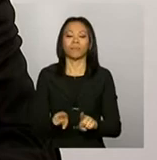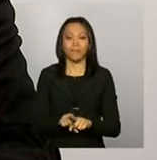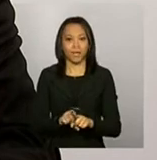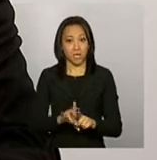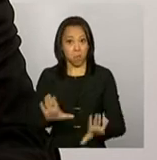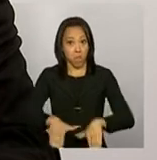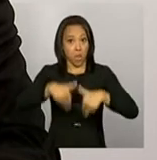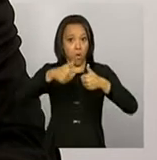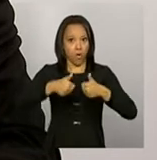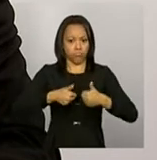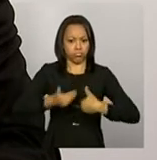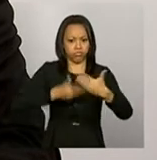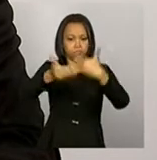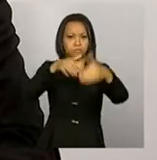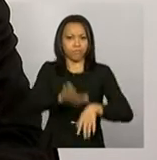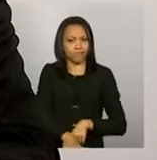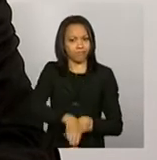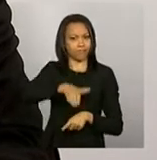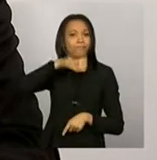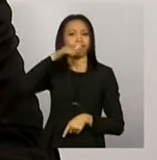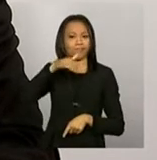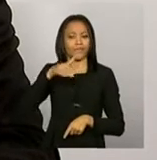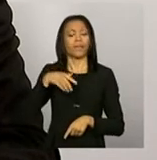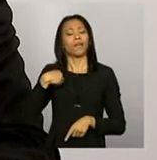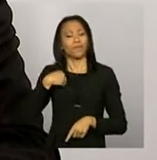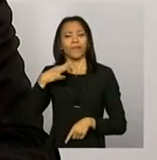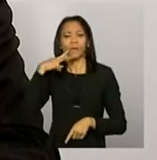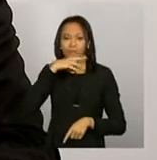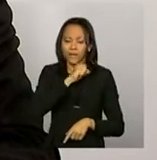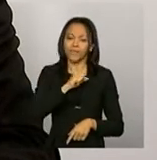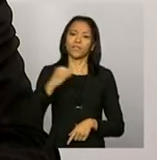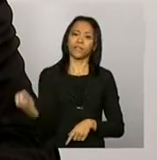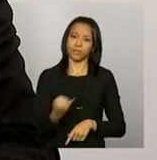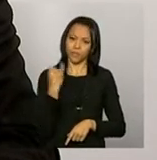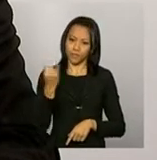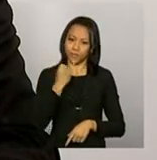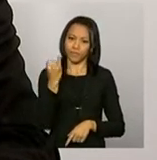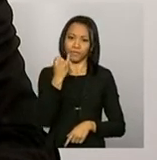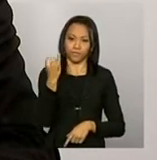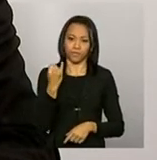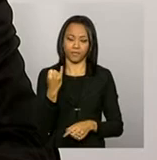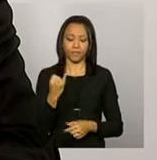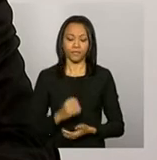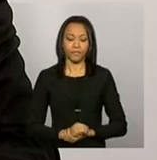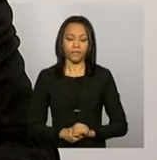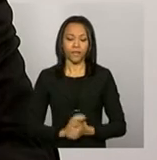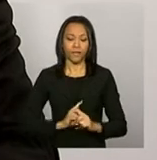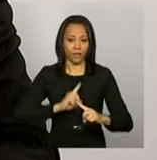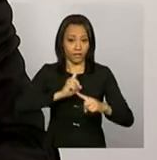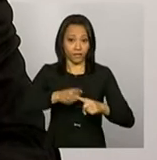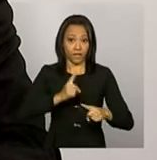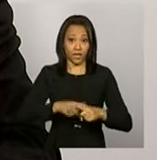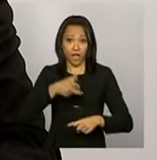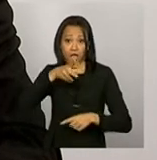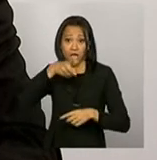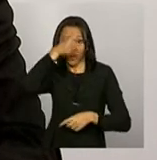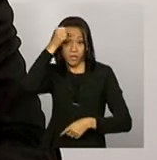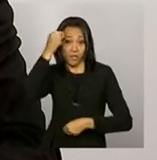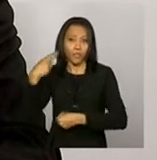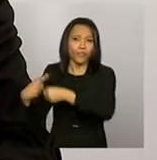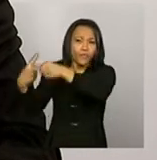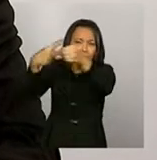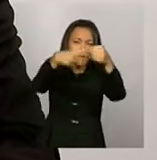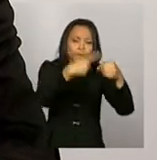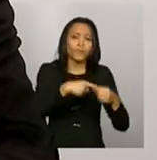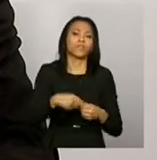Eu acho que os próprios avanços institucionais são muito importantes de serem delimitados, porque as prefeituras e os governos